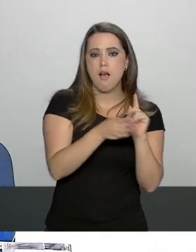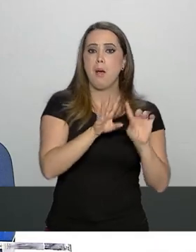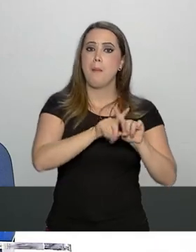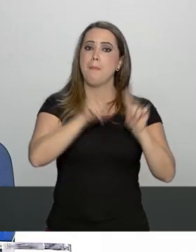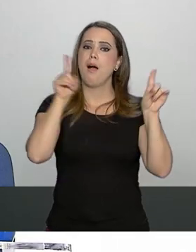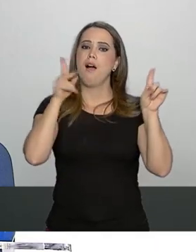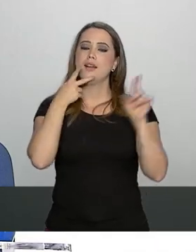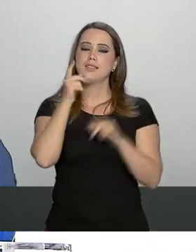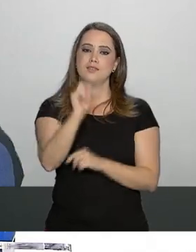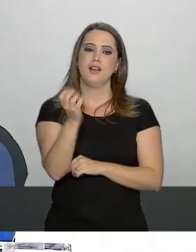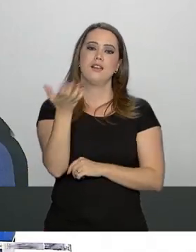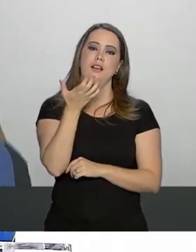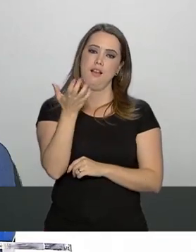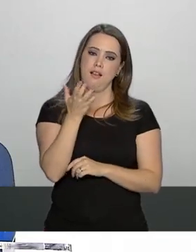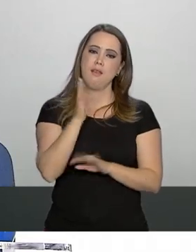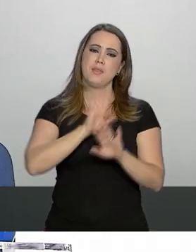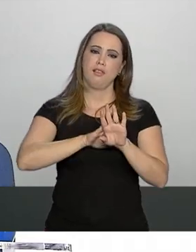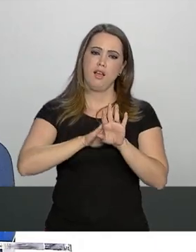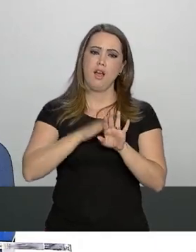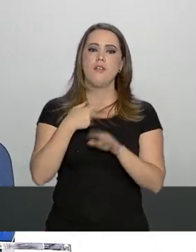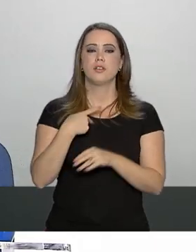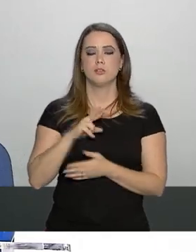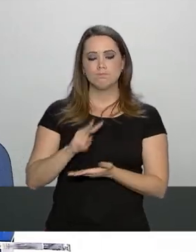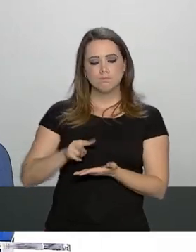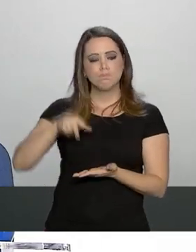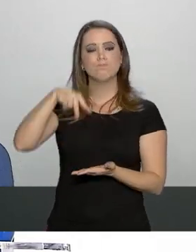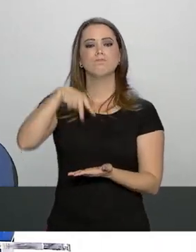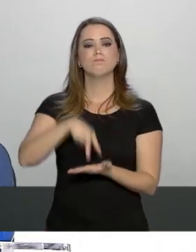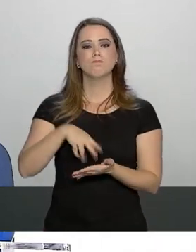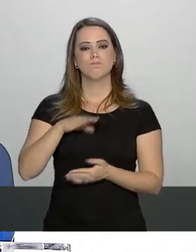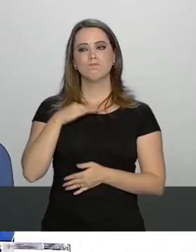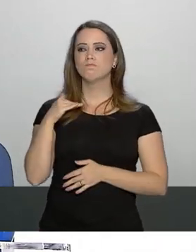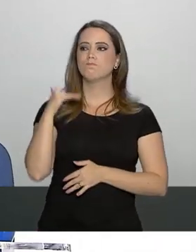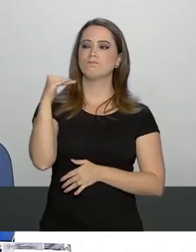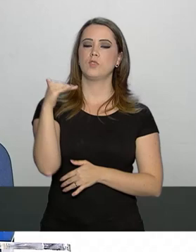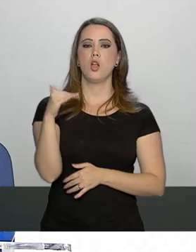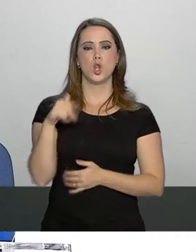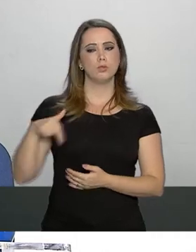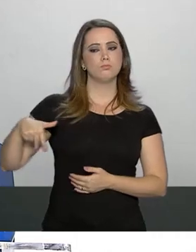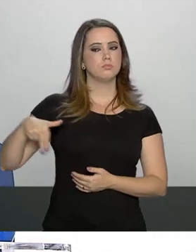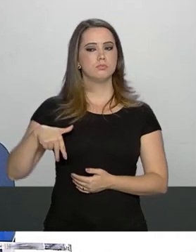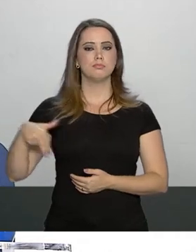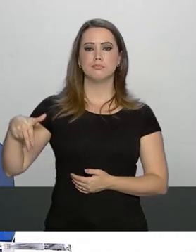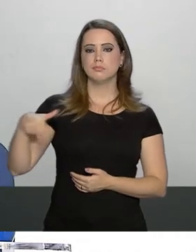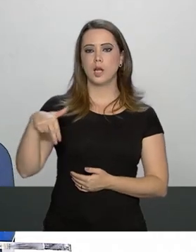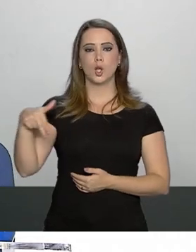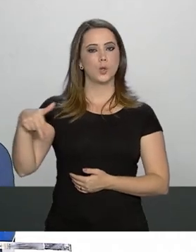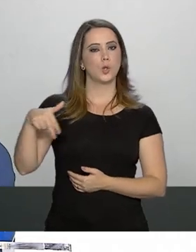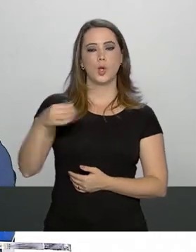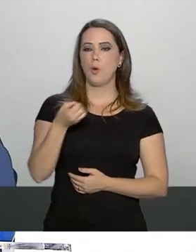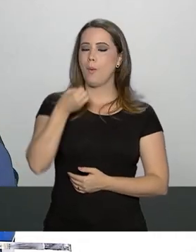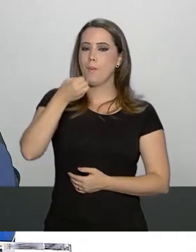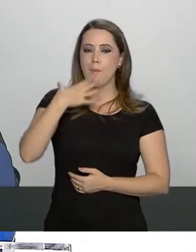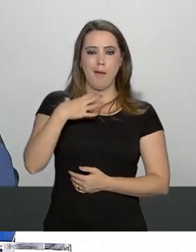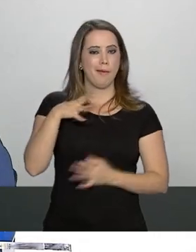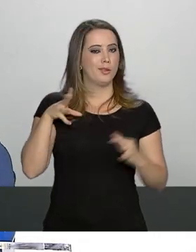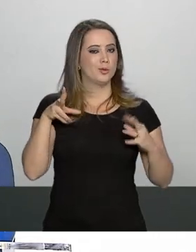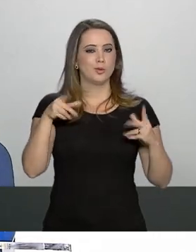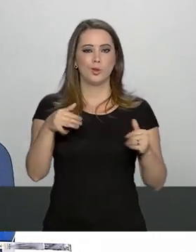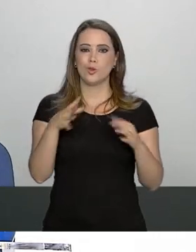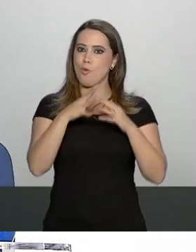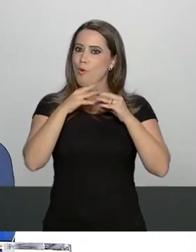forma de dizer que ele quer sair de cabeça erguida ele quer sair andando naturalmente e completamente recuperado